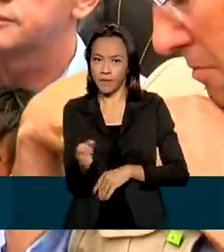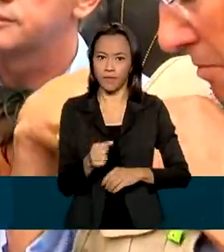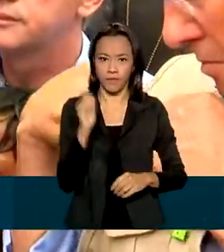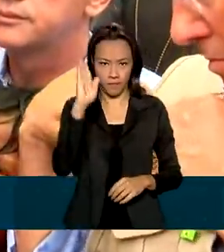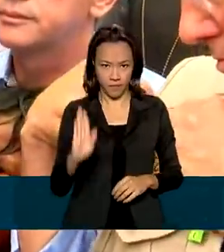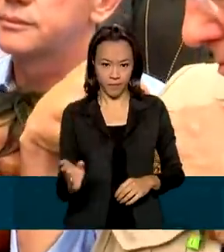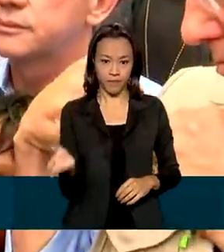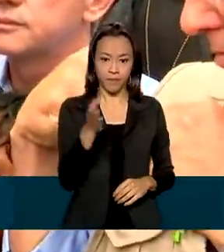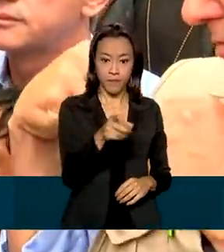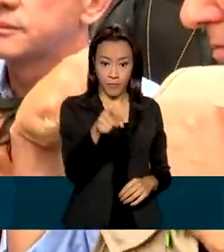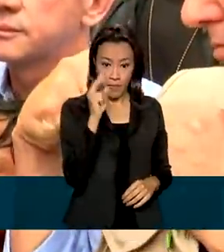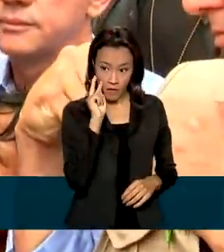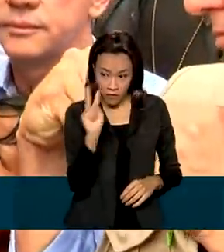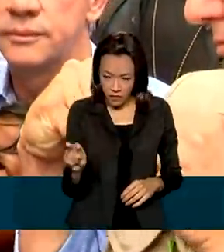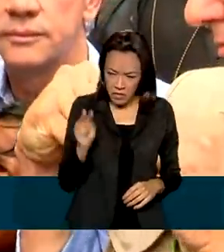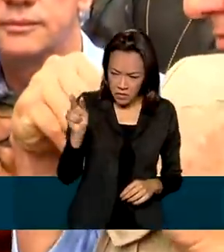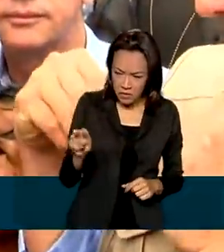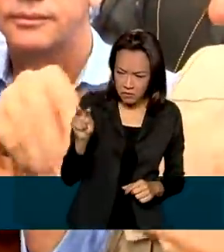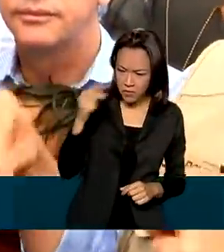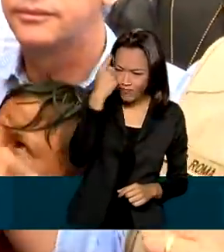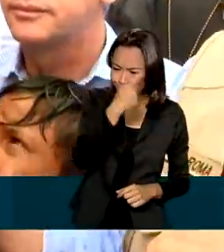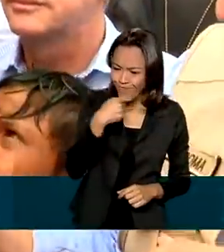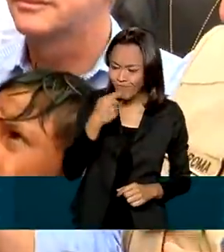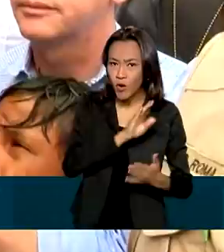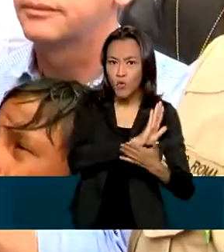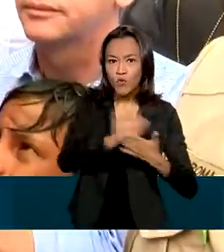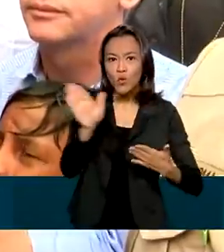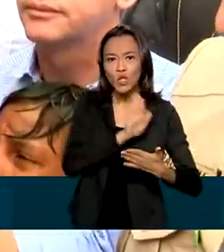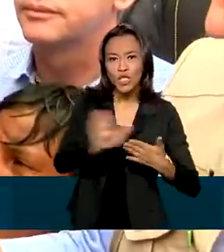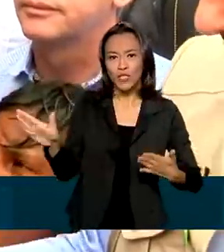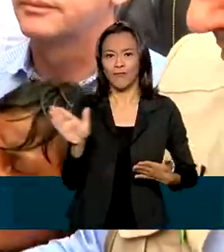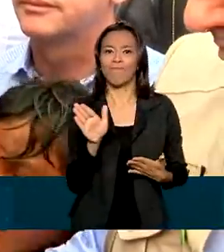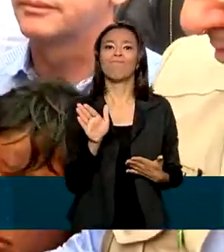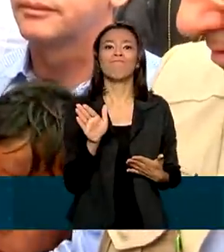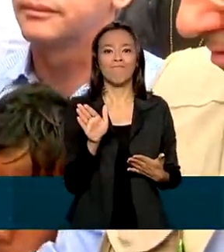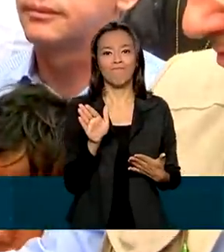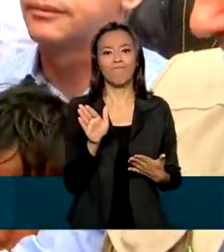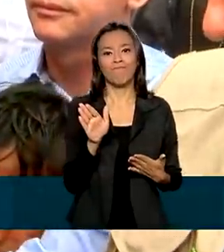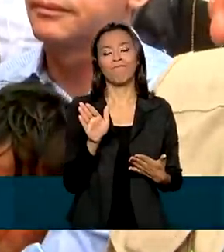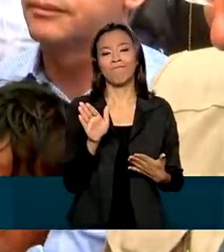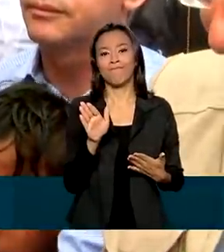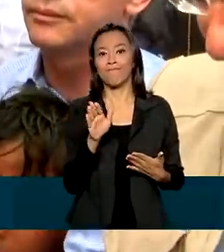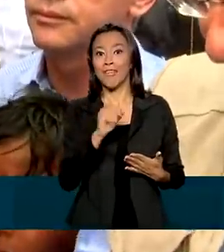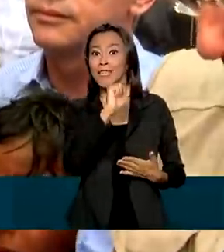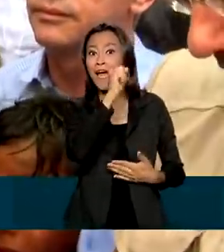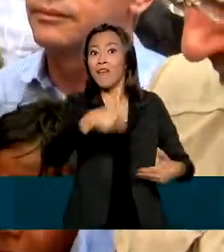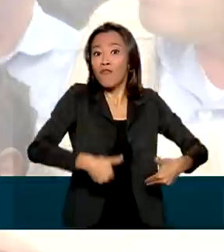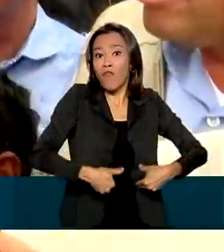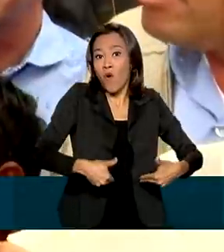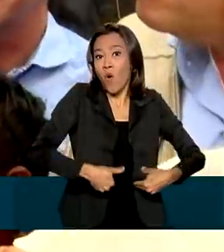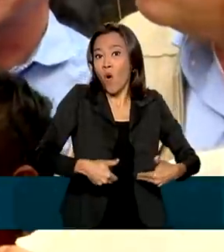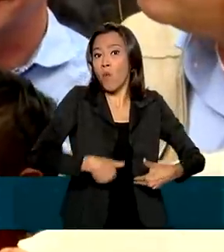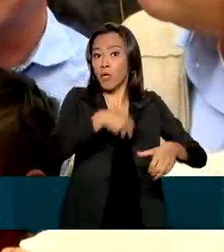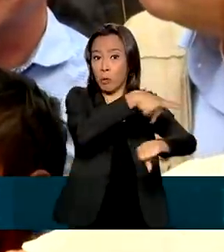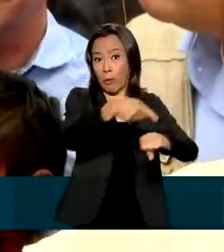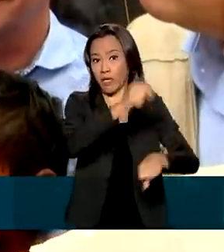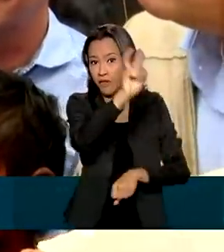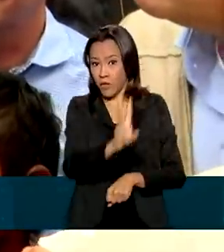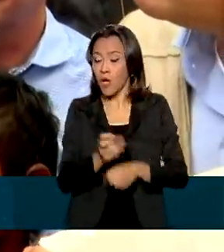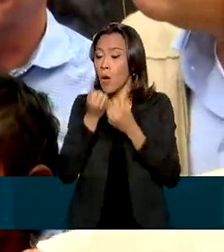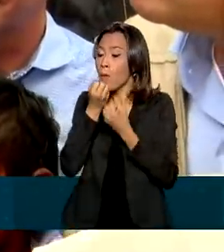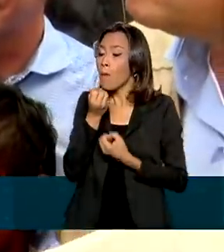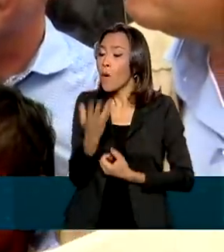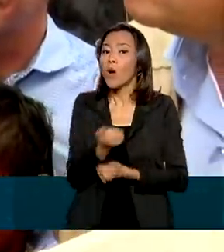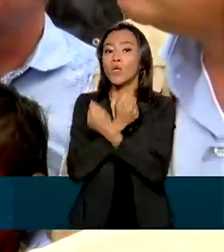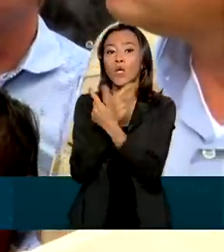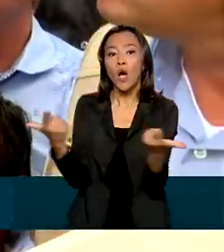fugindo para o Brasil, para fugir da fome na Venezuela. Boa sorte a vocês,